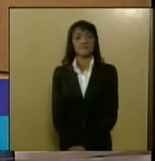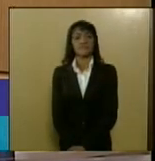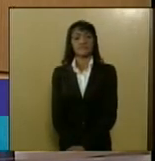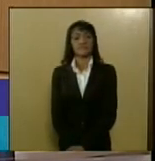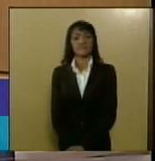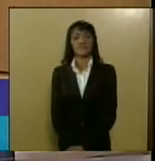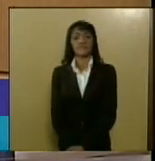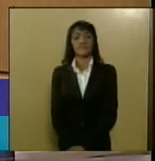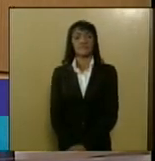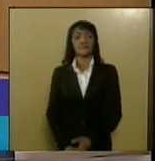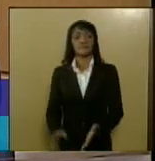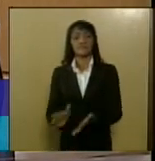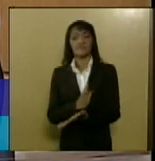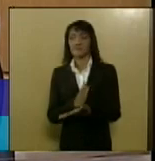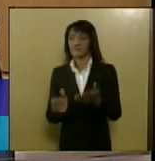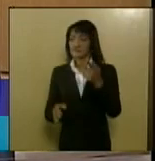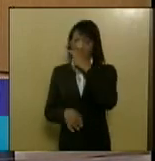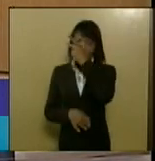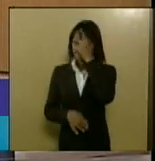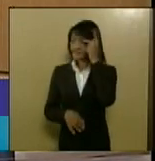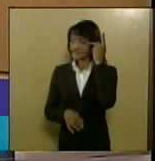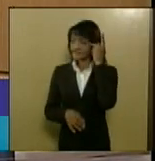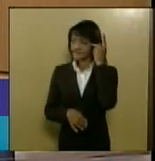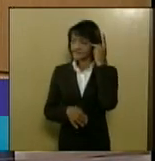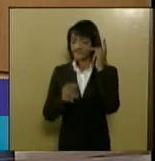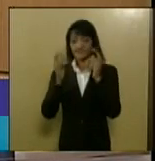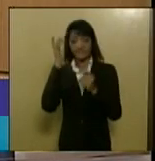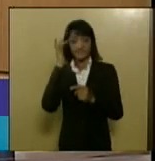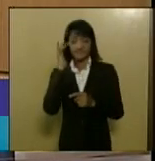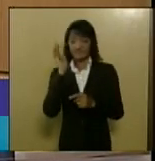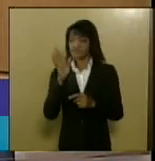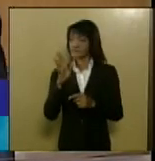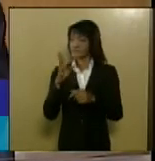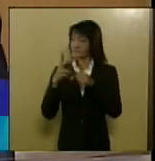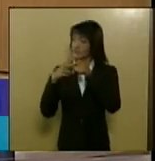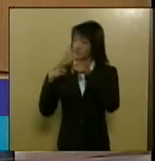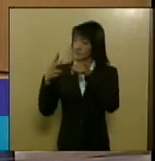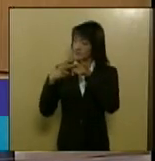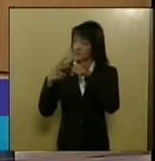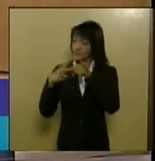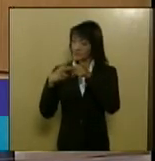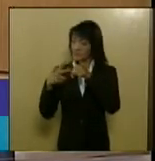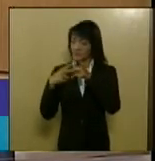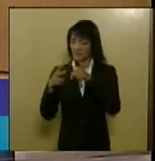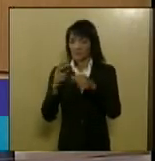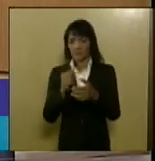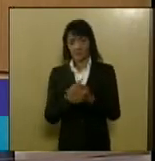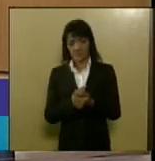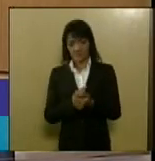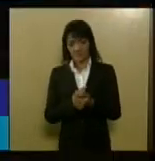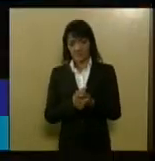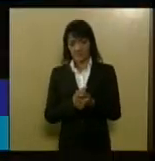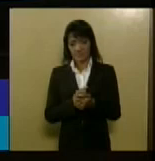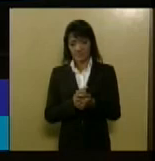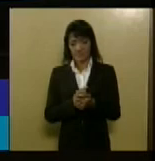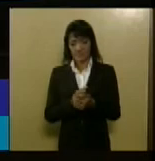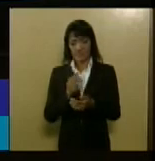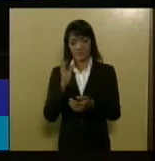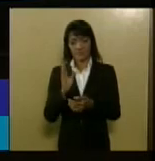algumas pessoas tendem a achar que o cigarro é com menor teôr de